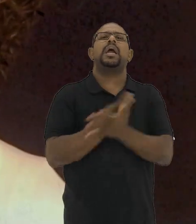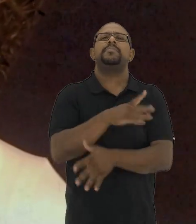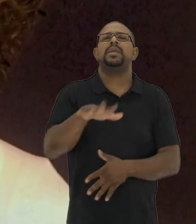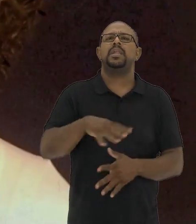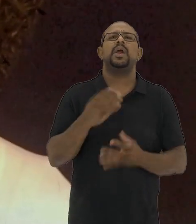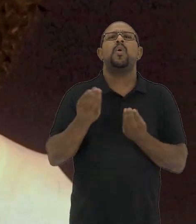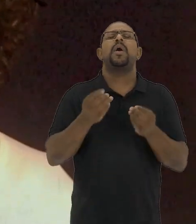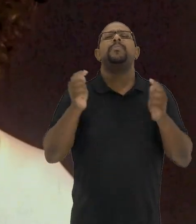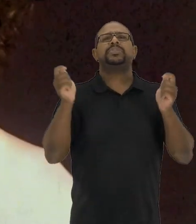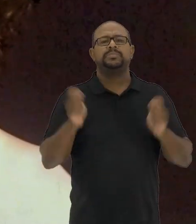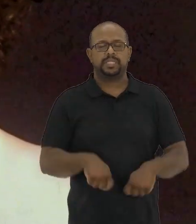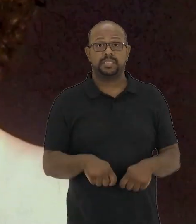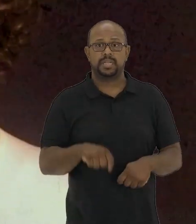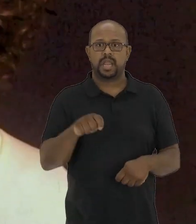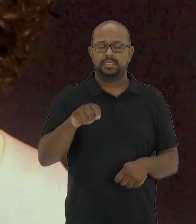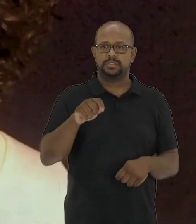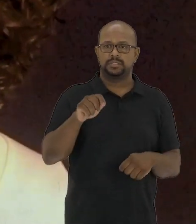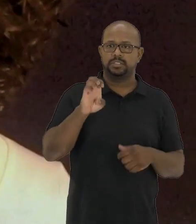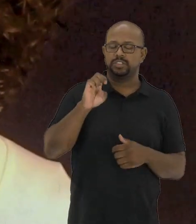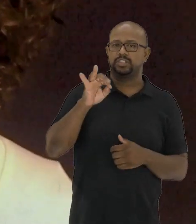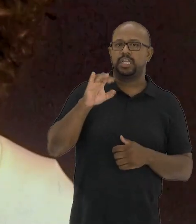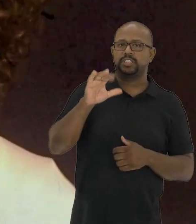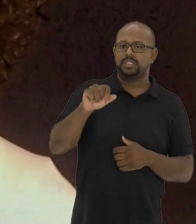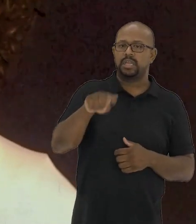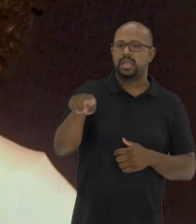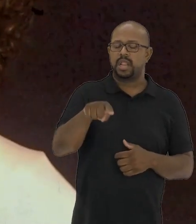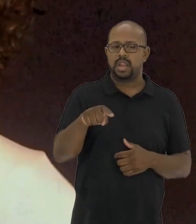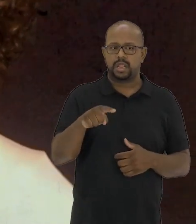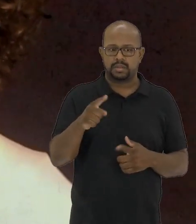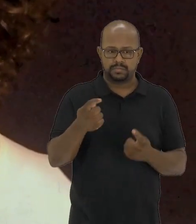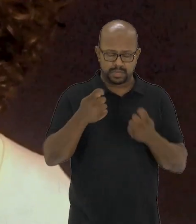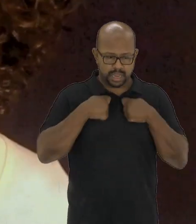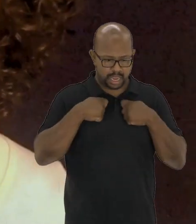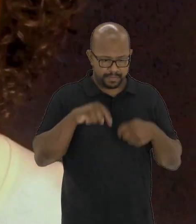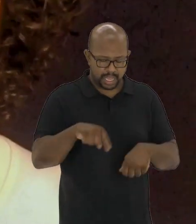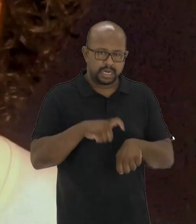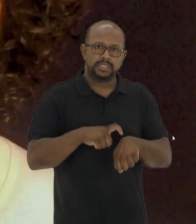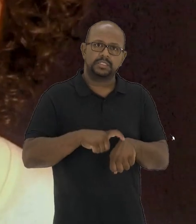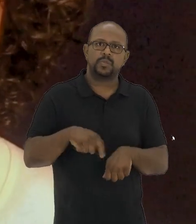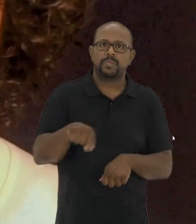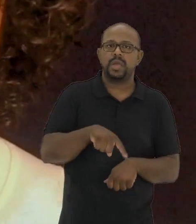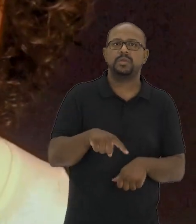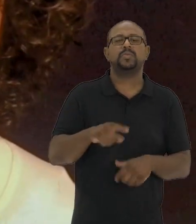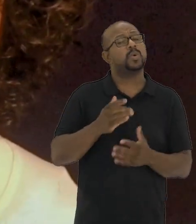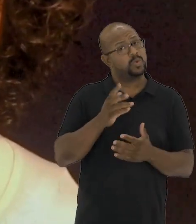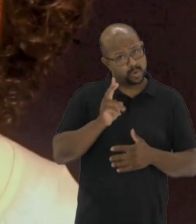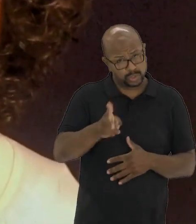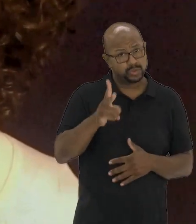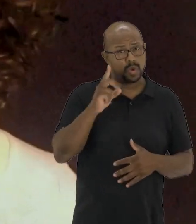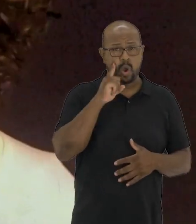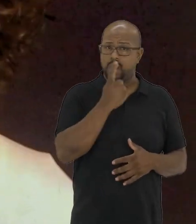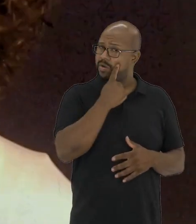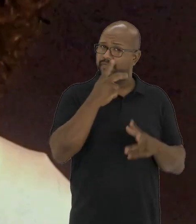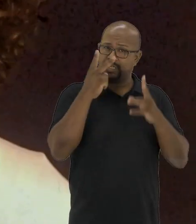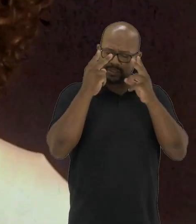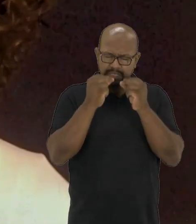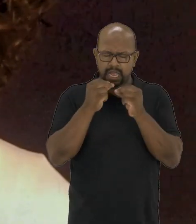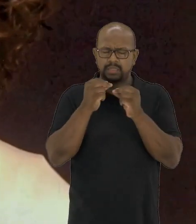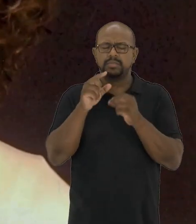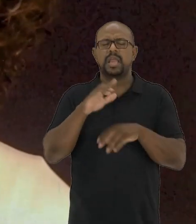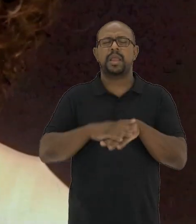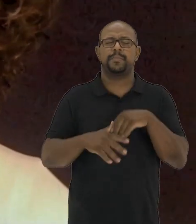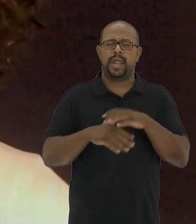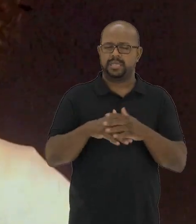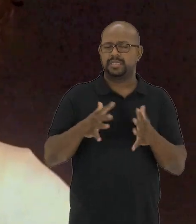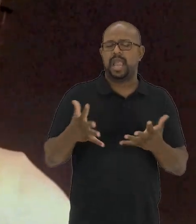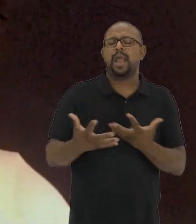encaminharia? Qual a possibilidade estética que a não visualidade me encaminharia nesse momento? Continue com os